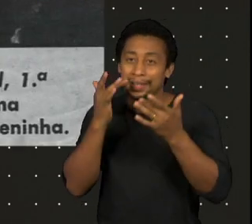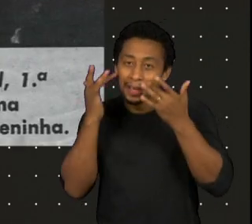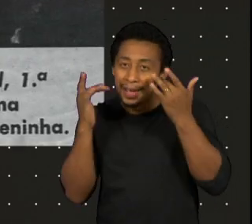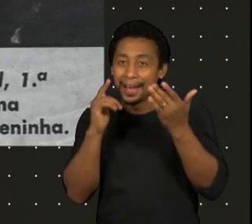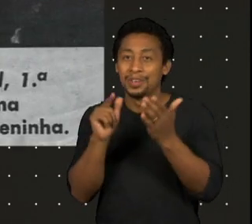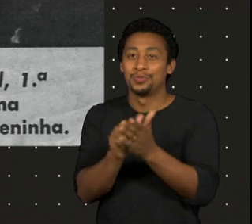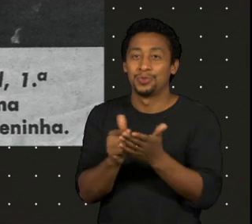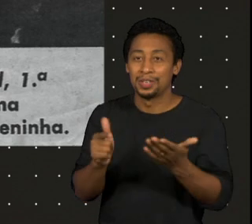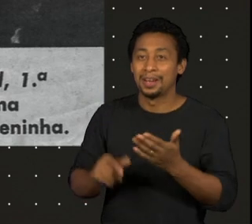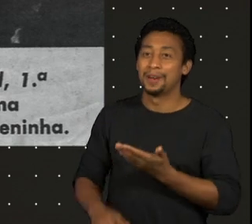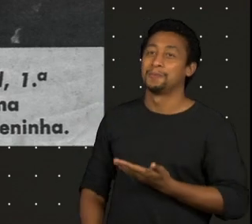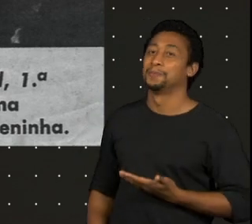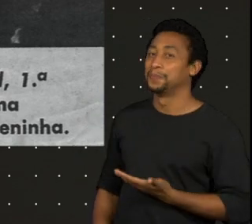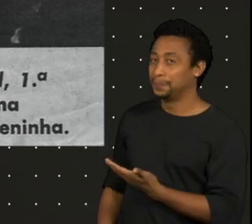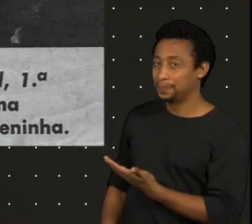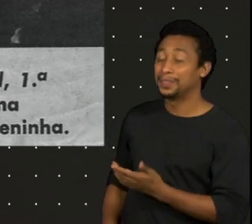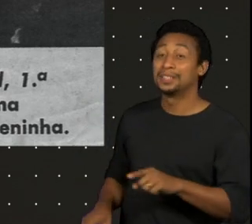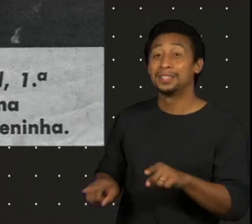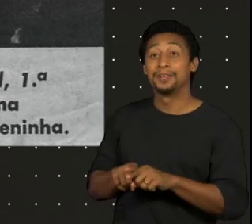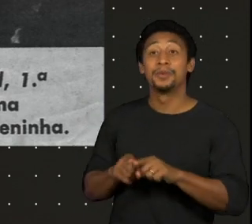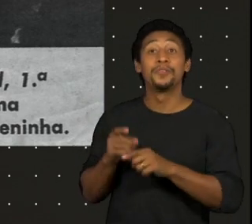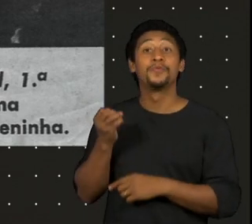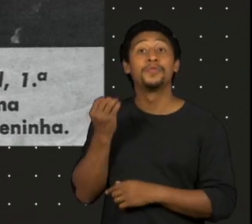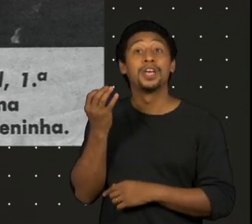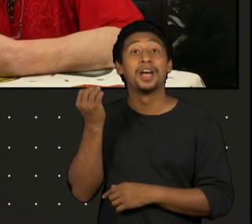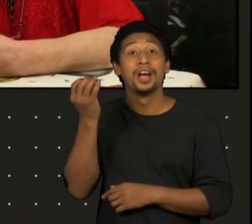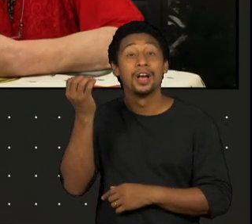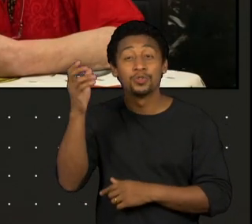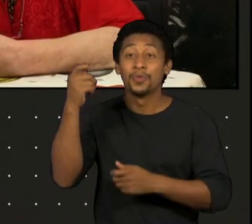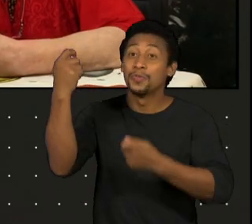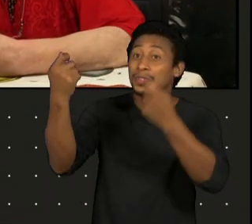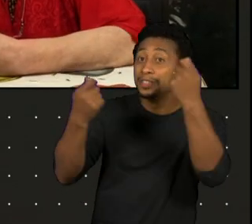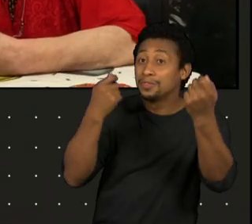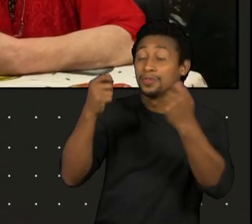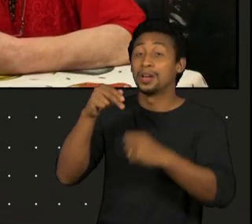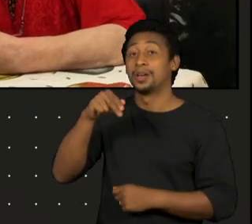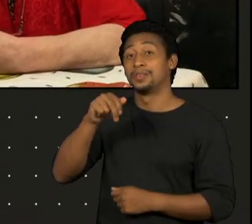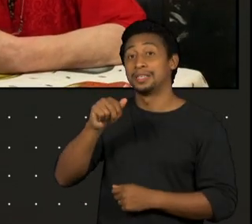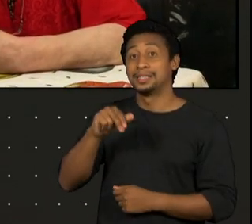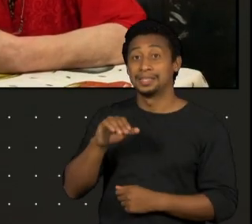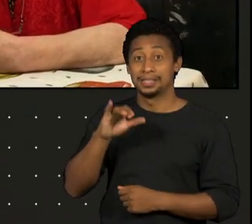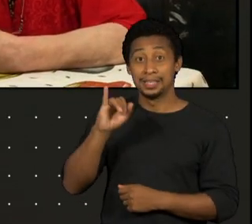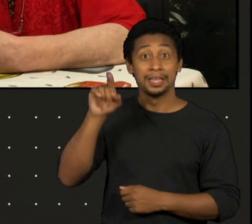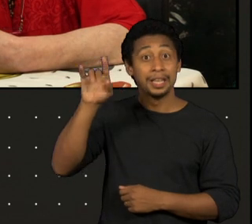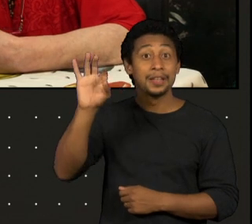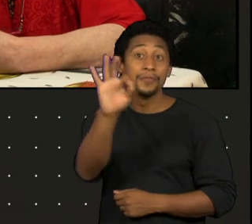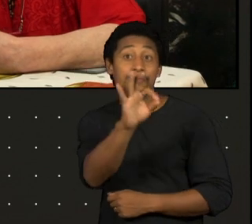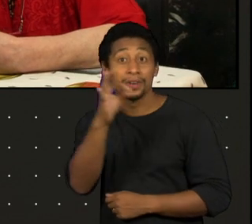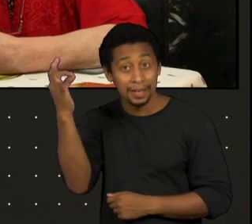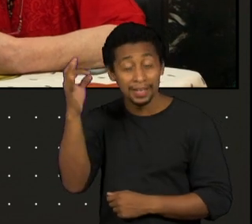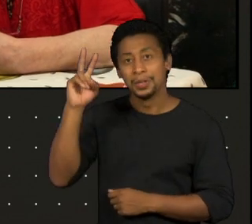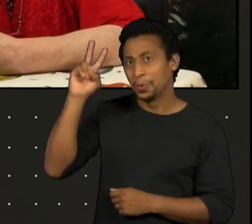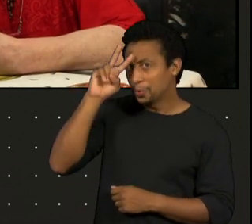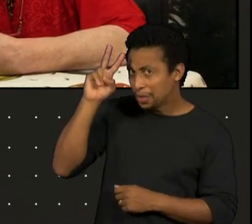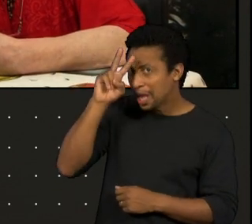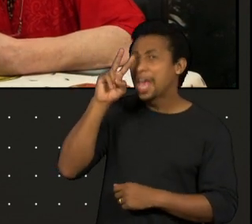para o Festival de Nancy, na França, e fizemos várias apresentações. Me lembro de uma